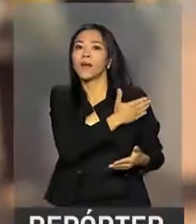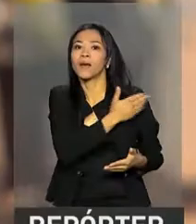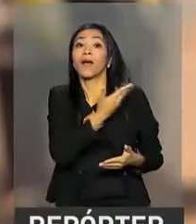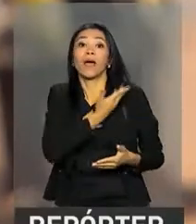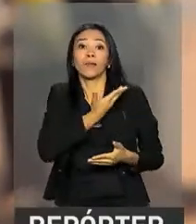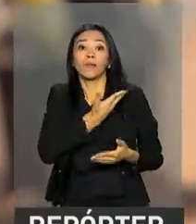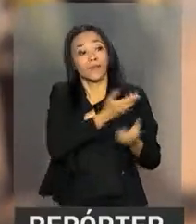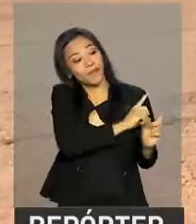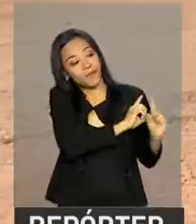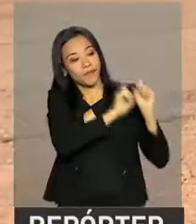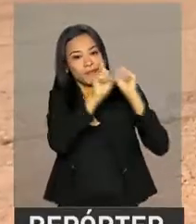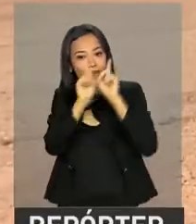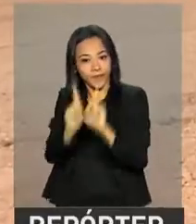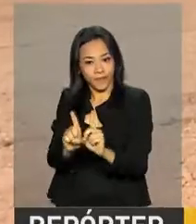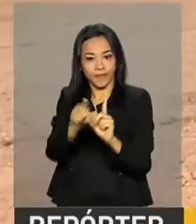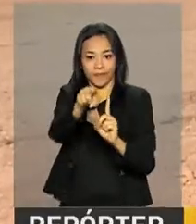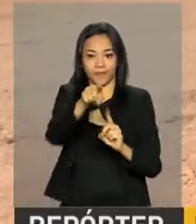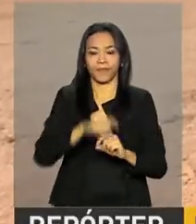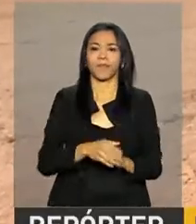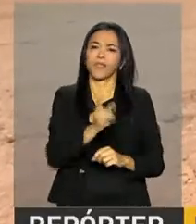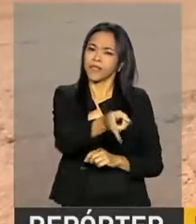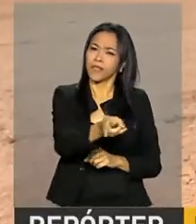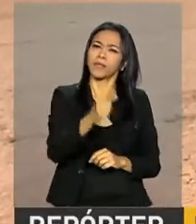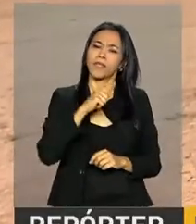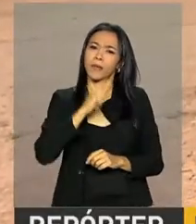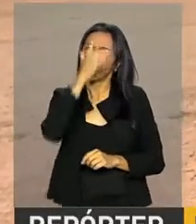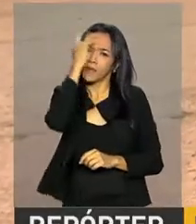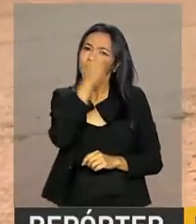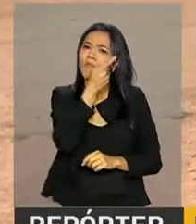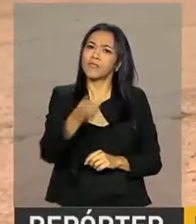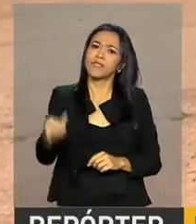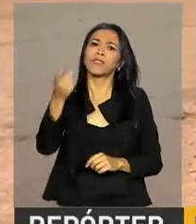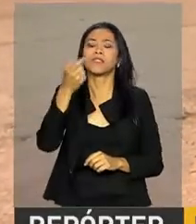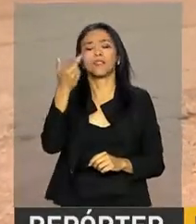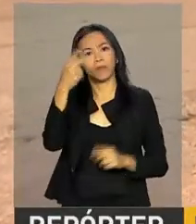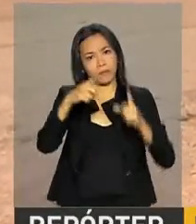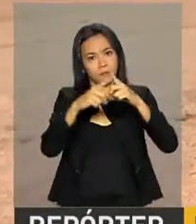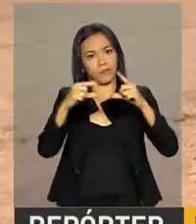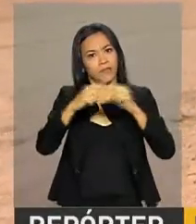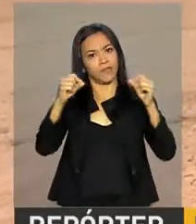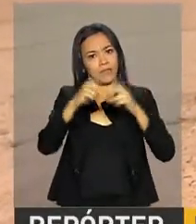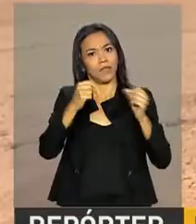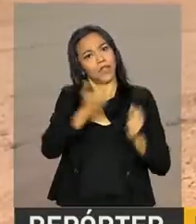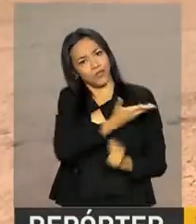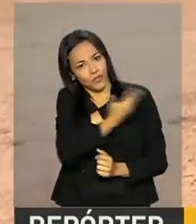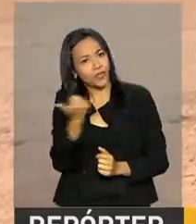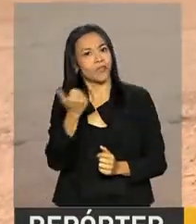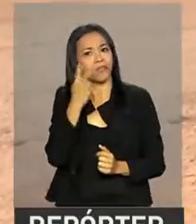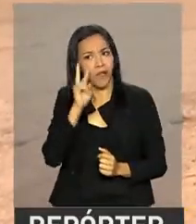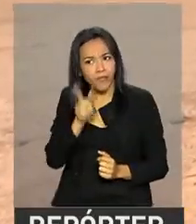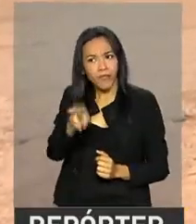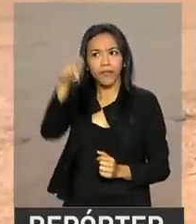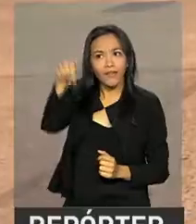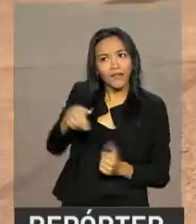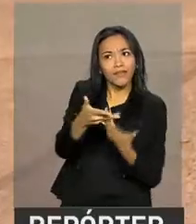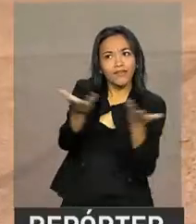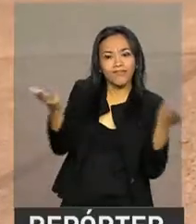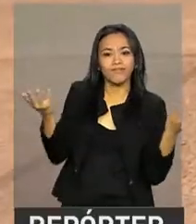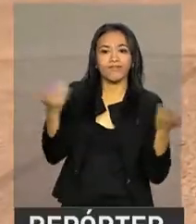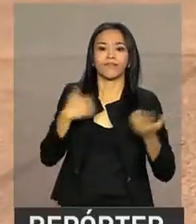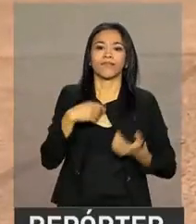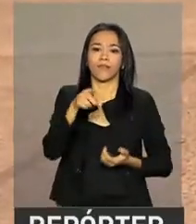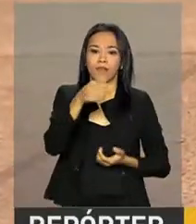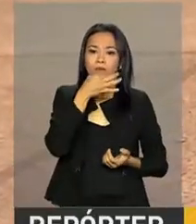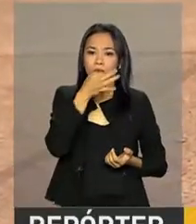para assistir à cerimônia. Sempre que tem uma pessoa que está visitando a cidade, eu trago aqui para ver essa solenidade. Eu achei